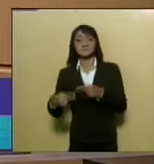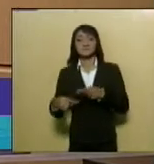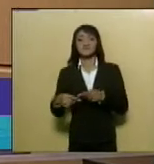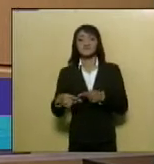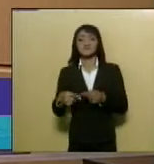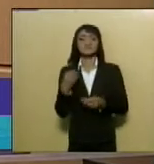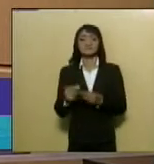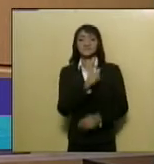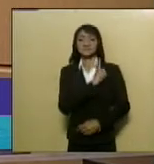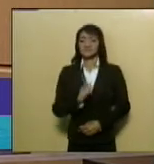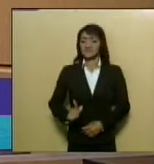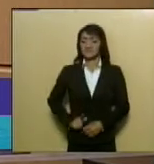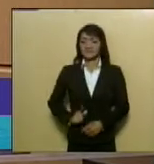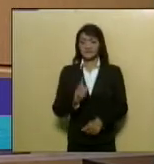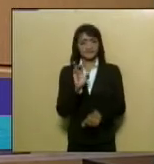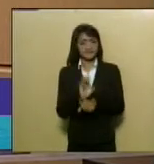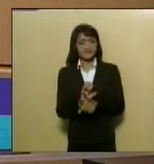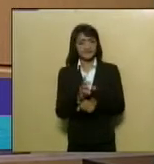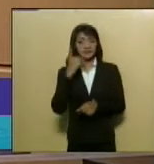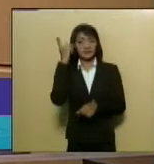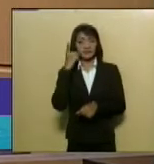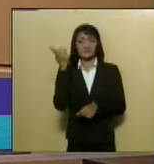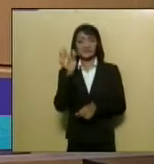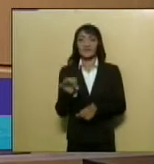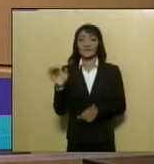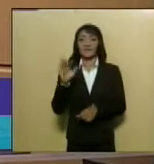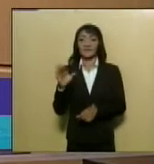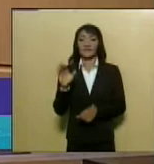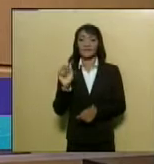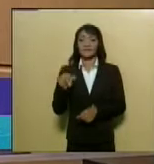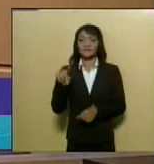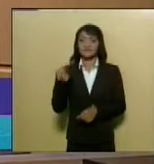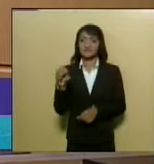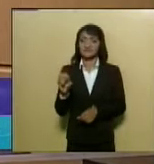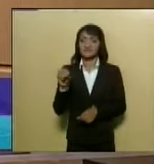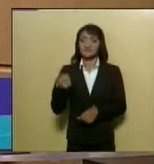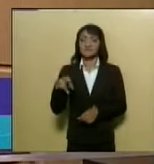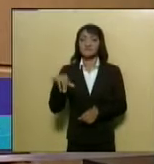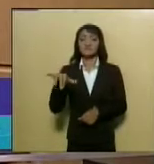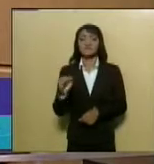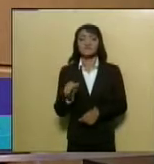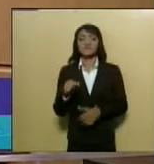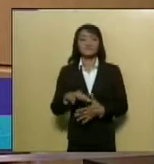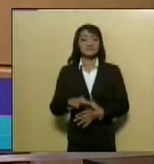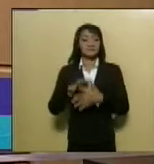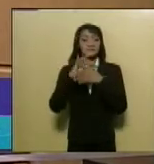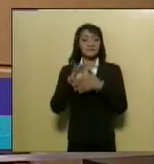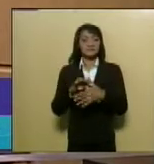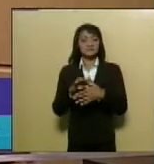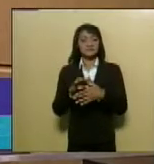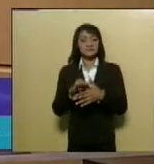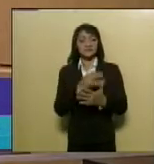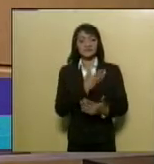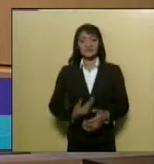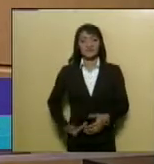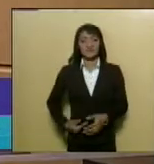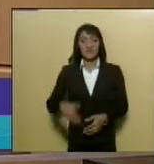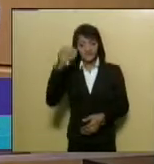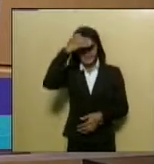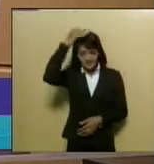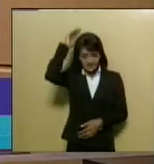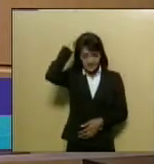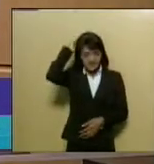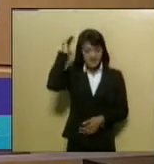o governador do Estado e o deputado federal André Moura, na condição de líder do governo Temer no Congresso Nacional. E